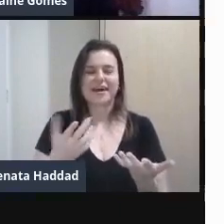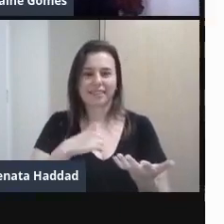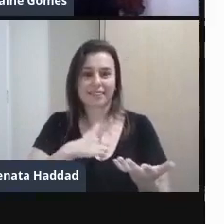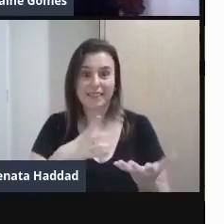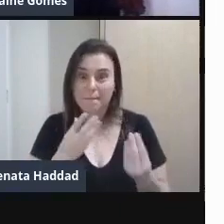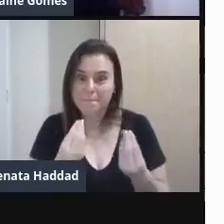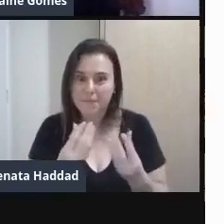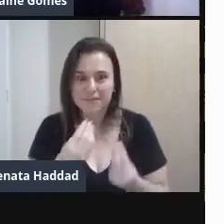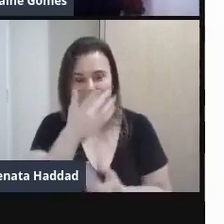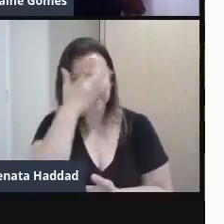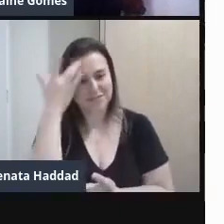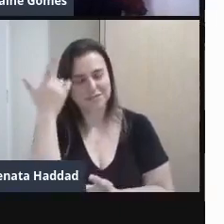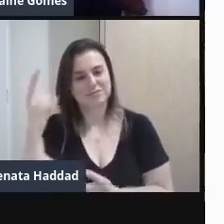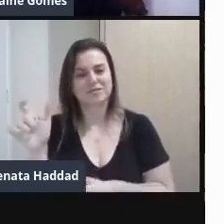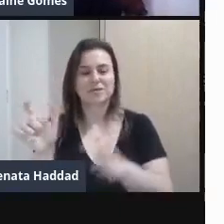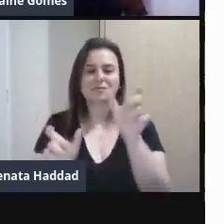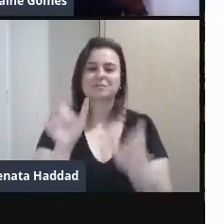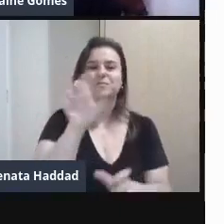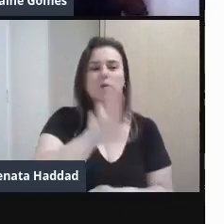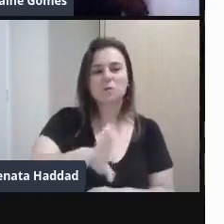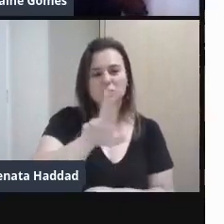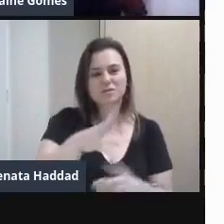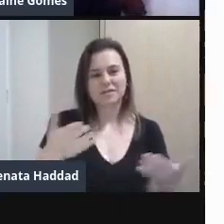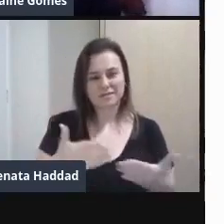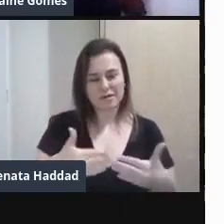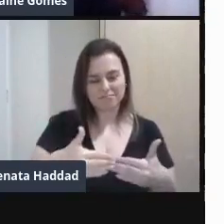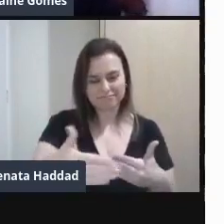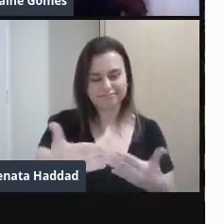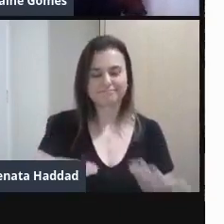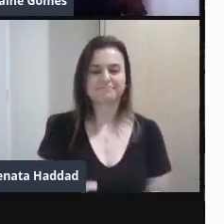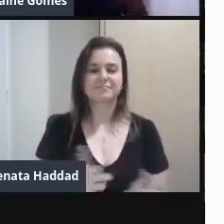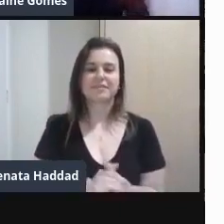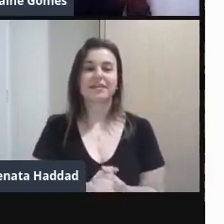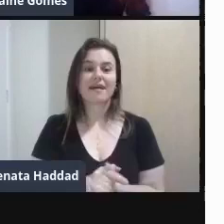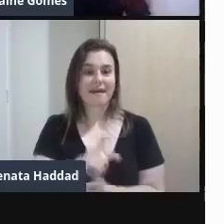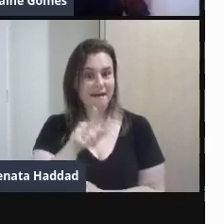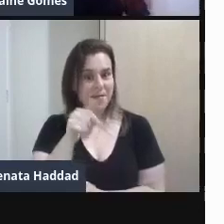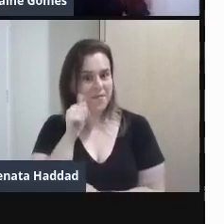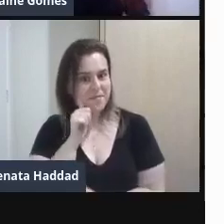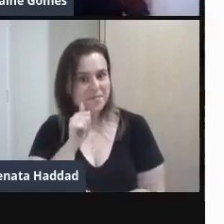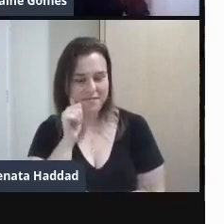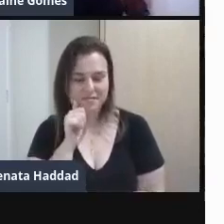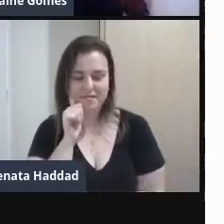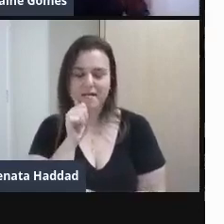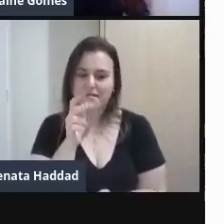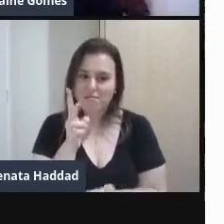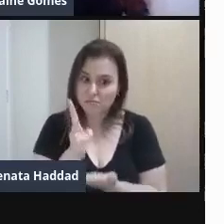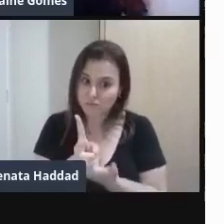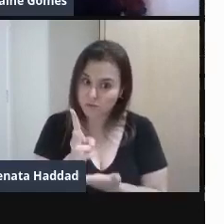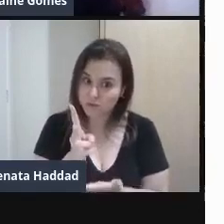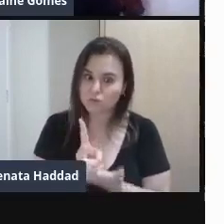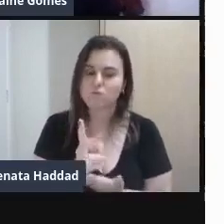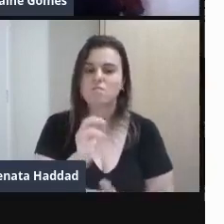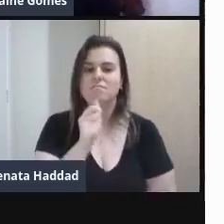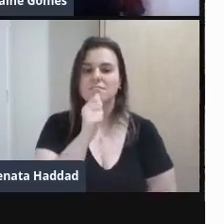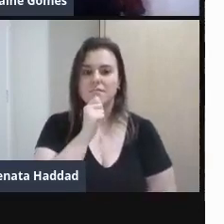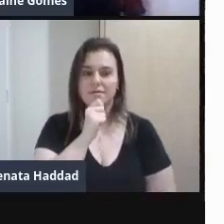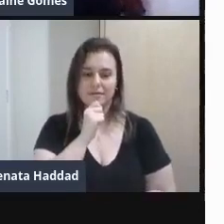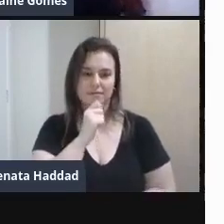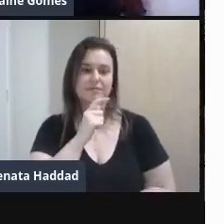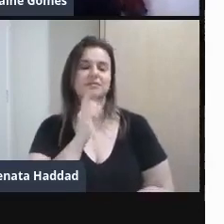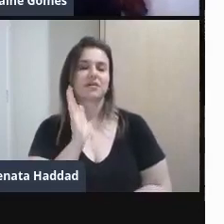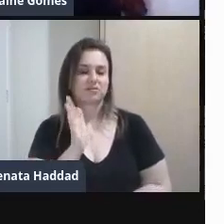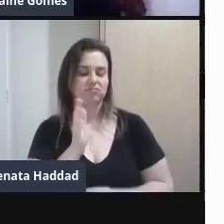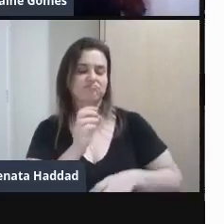visuais Utilizam também É uma mulher Que continua Na ativa Deu aula Também muito tempo A